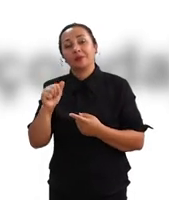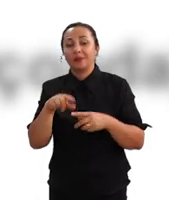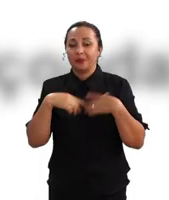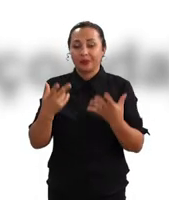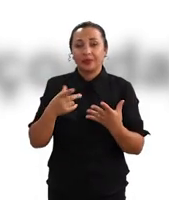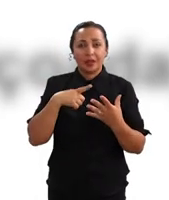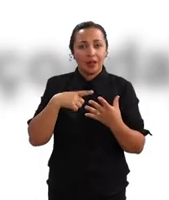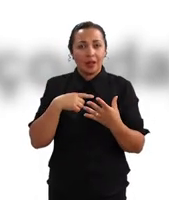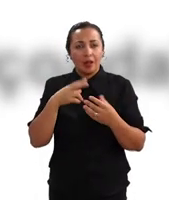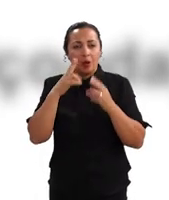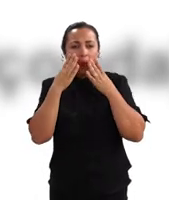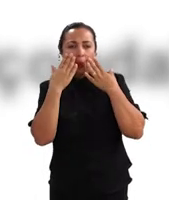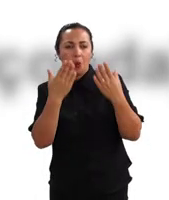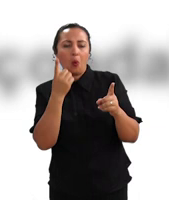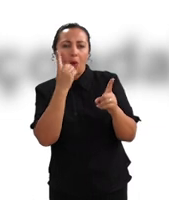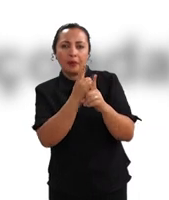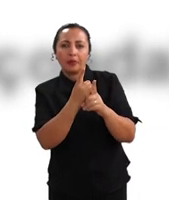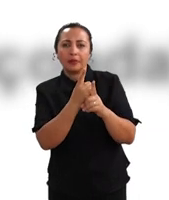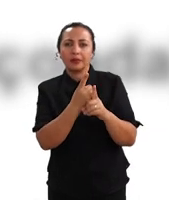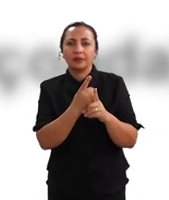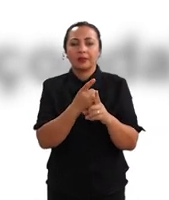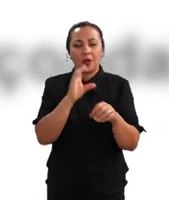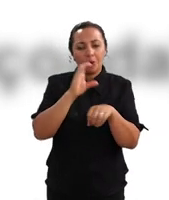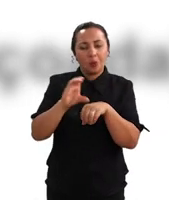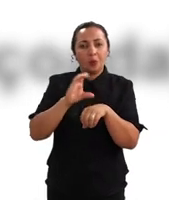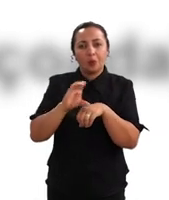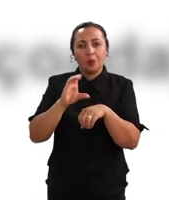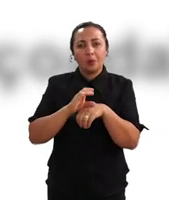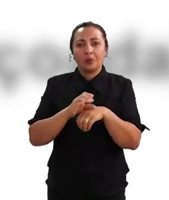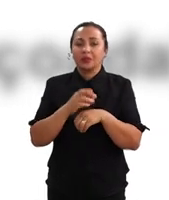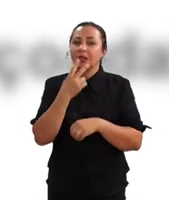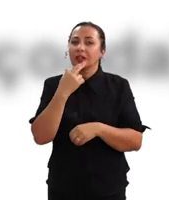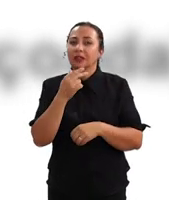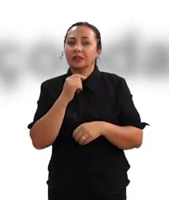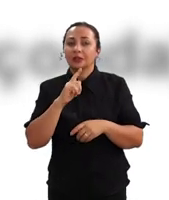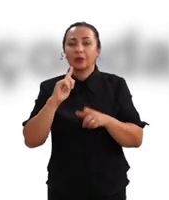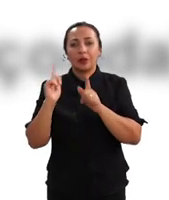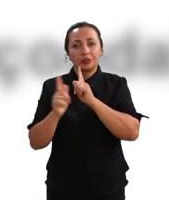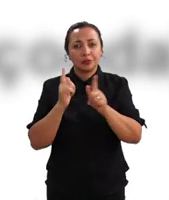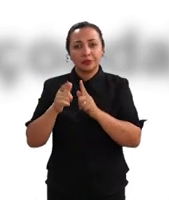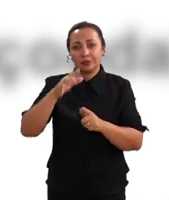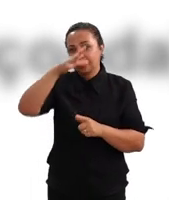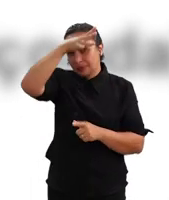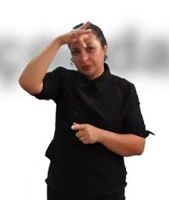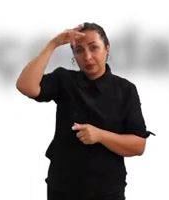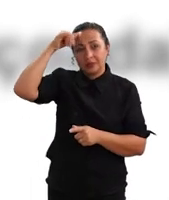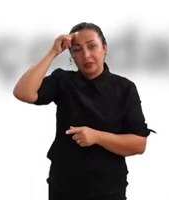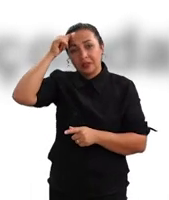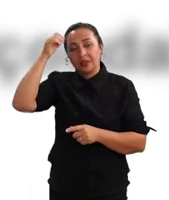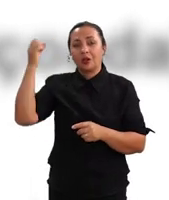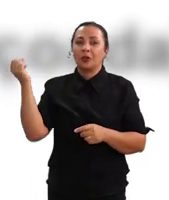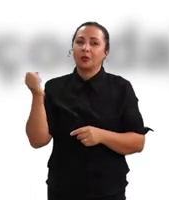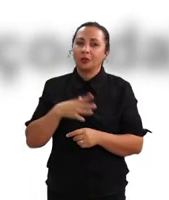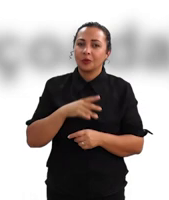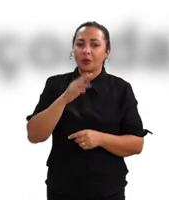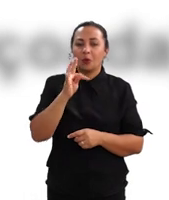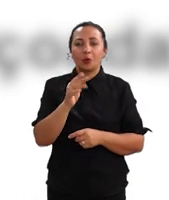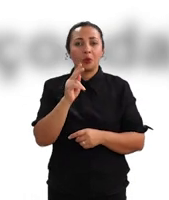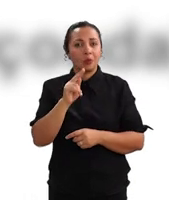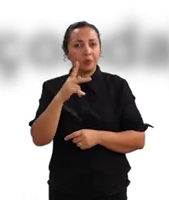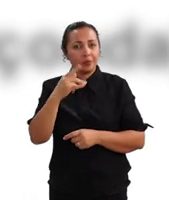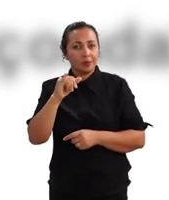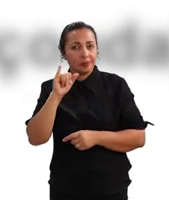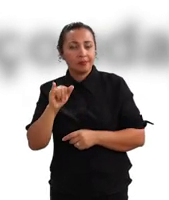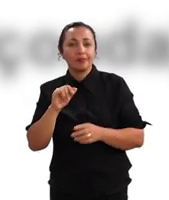pelo Nyangatu, eu me deparei com o curso de língua geral amazônica, Nyangatu Tupi